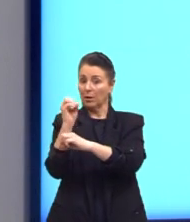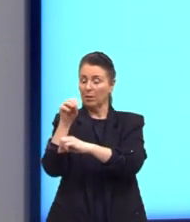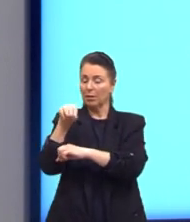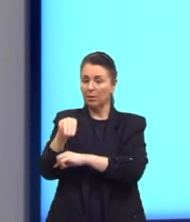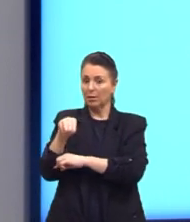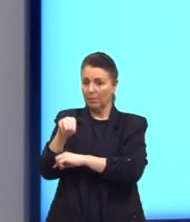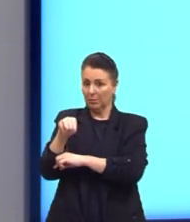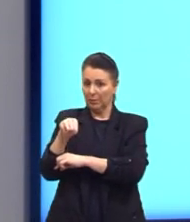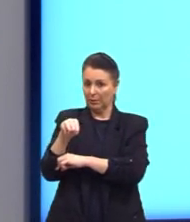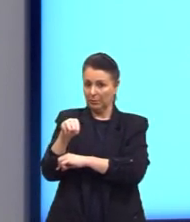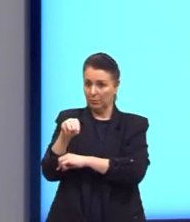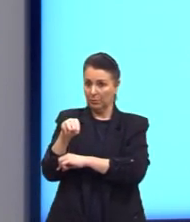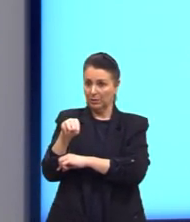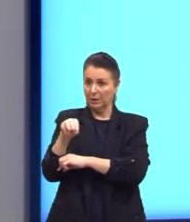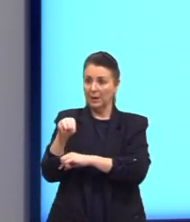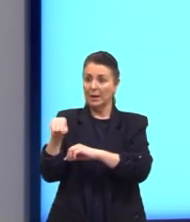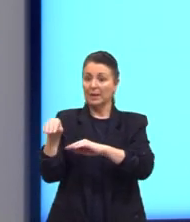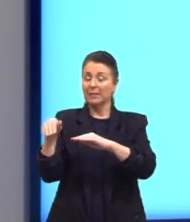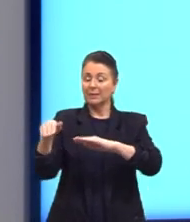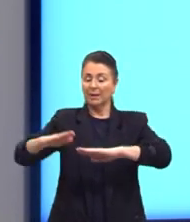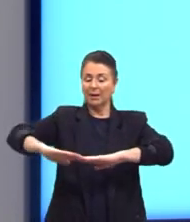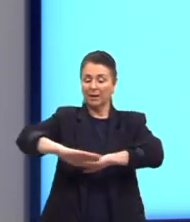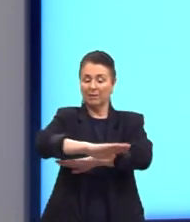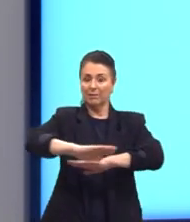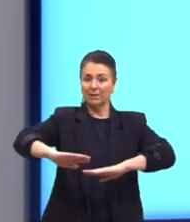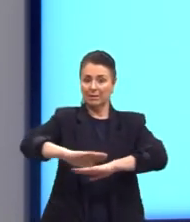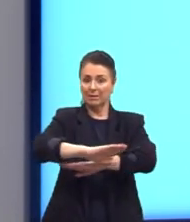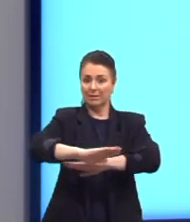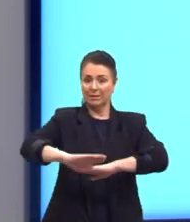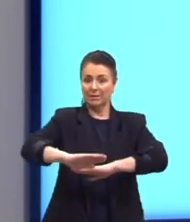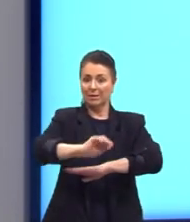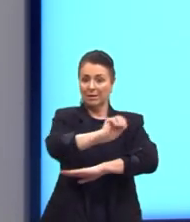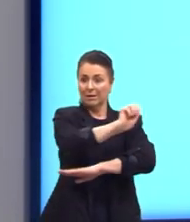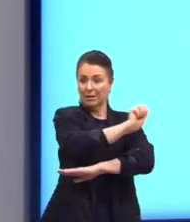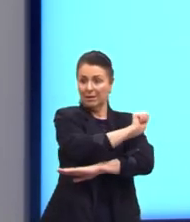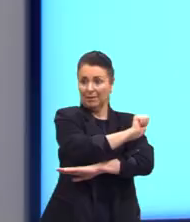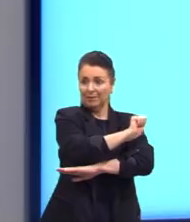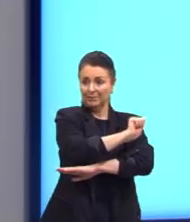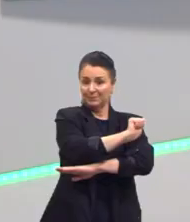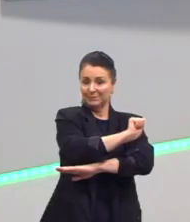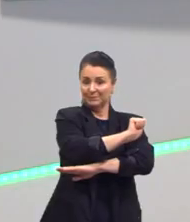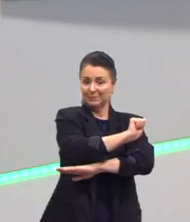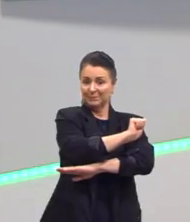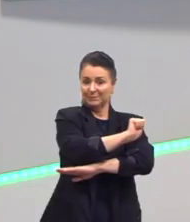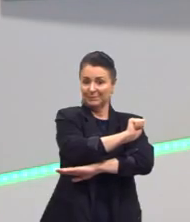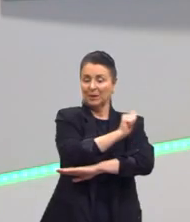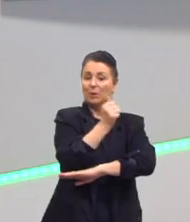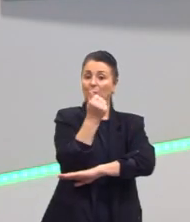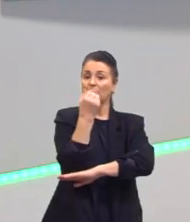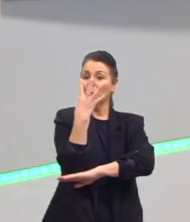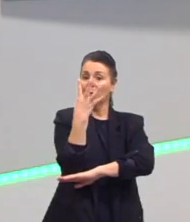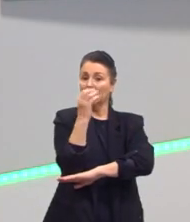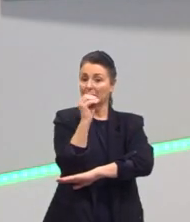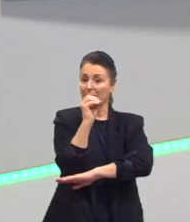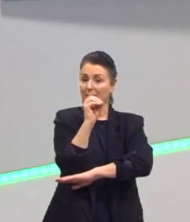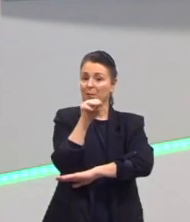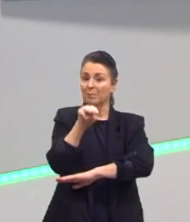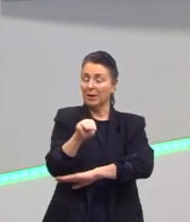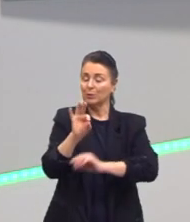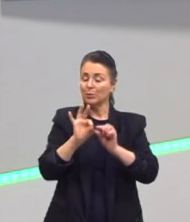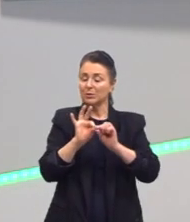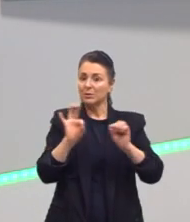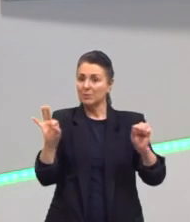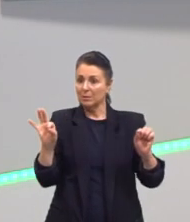contados da Avenida A, em direção à Avenida B. está 40 metros ali de distância. Então, a primeira coisa que eu fiz,